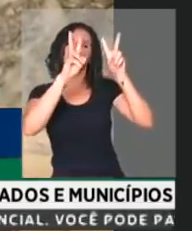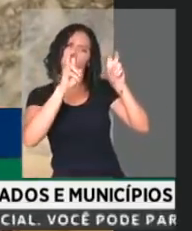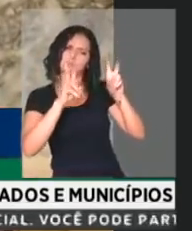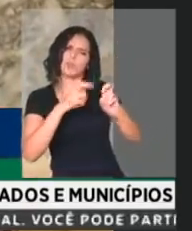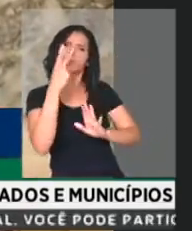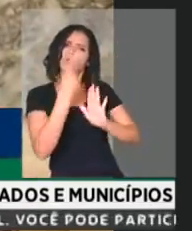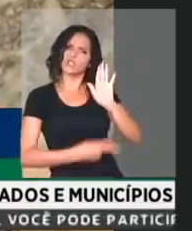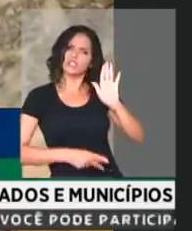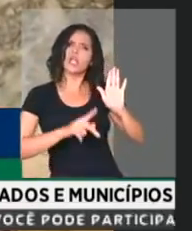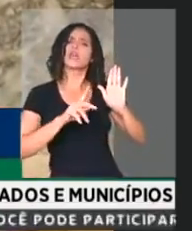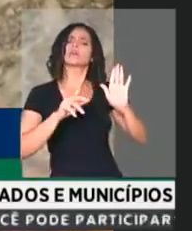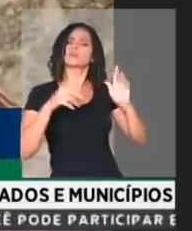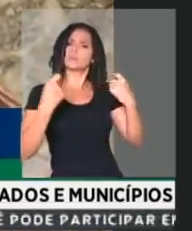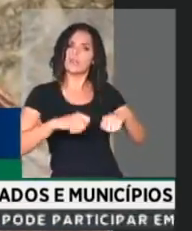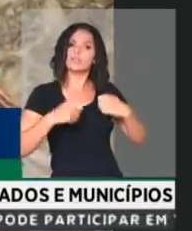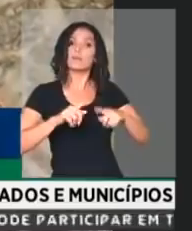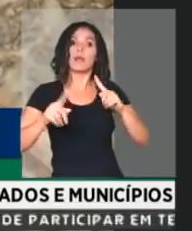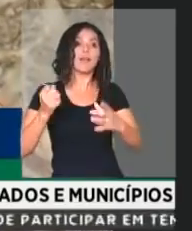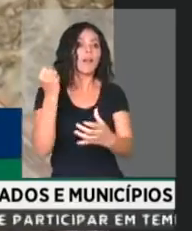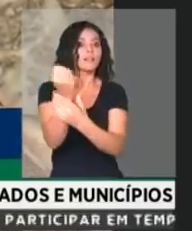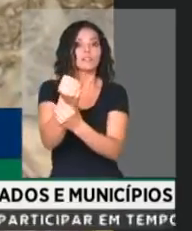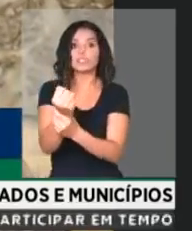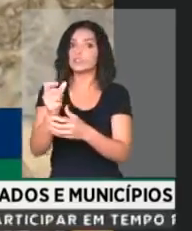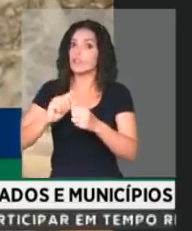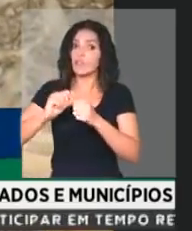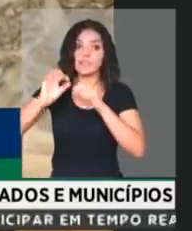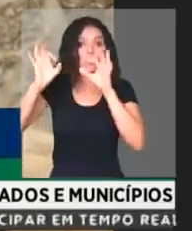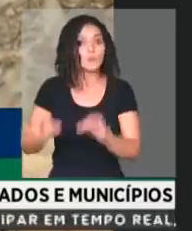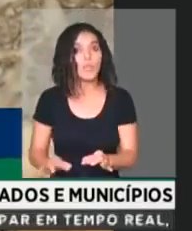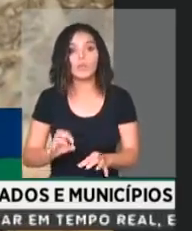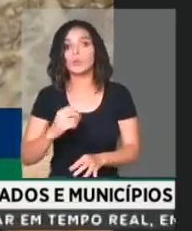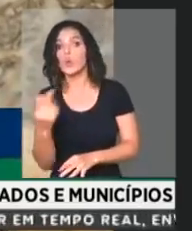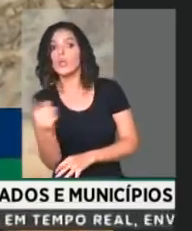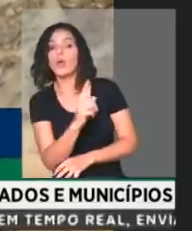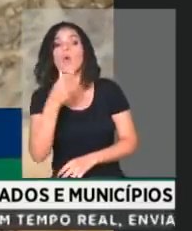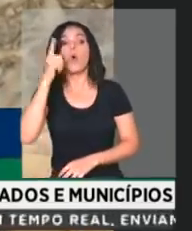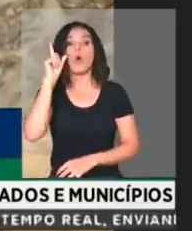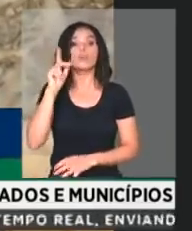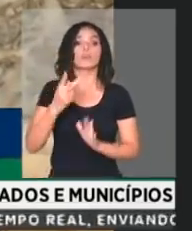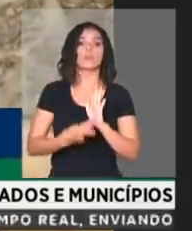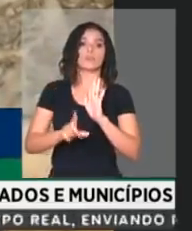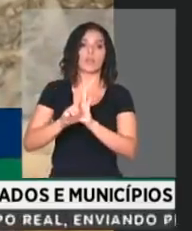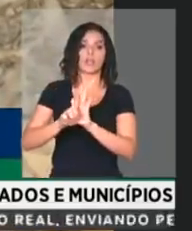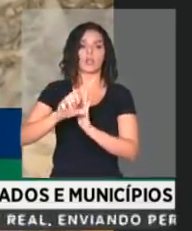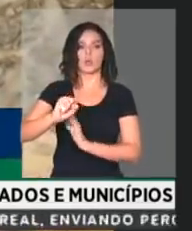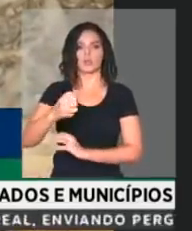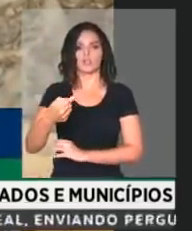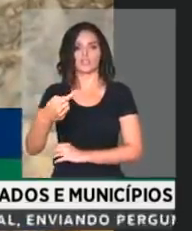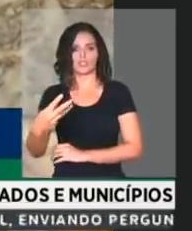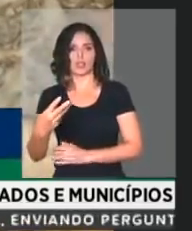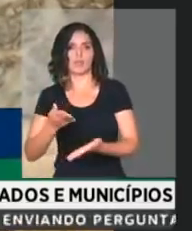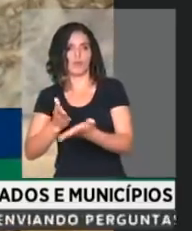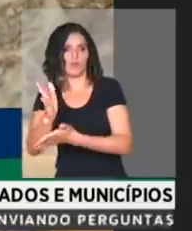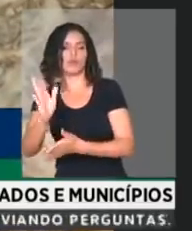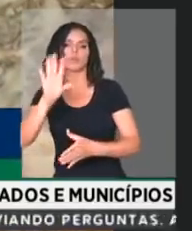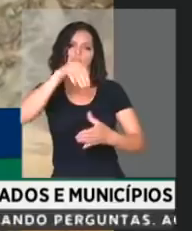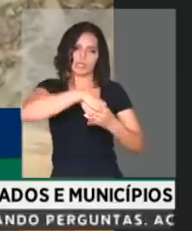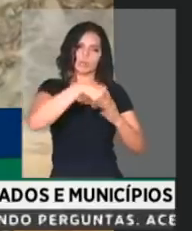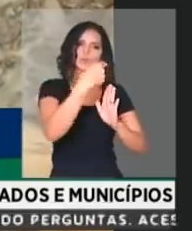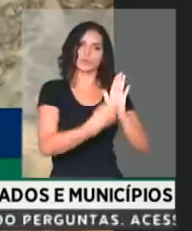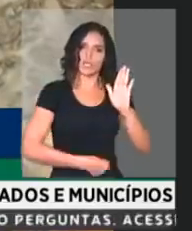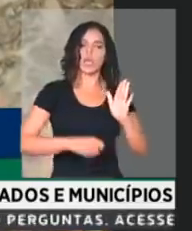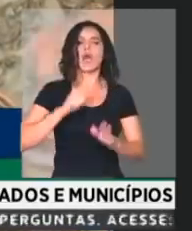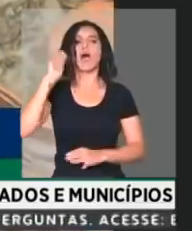temos que garantir a sua execução. Ontem, o Senado comprovou o PL 873, colocando para dentro artistas, técnicos,